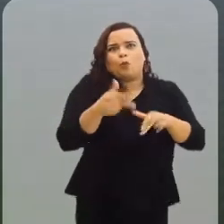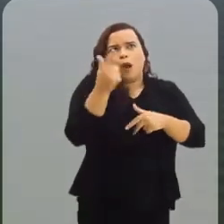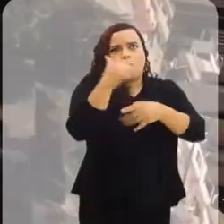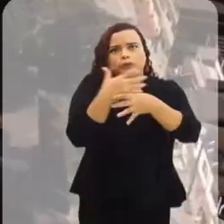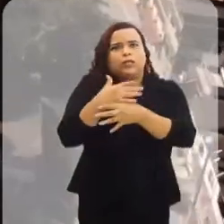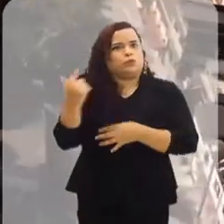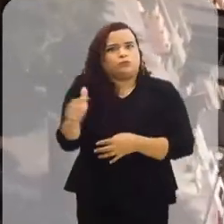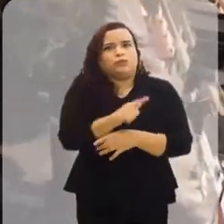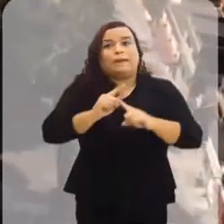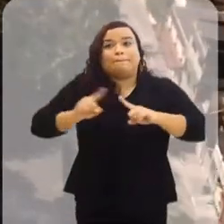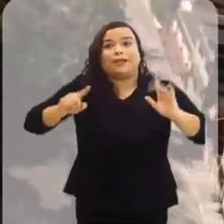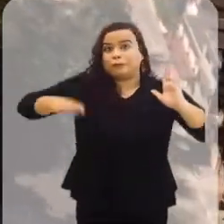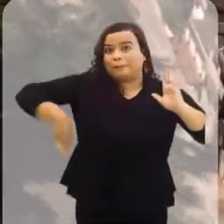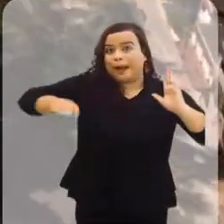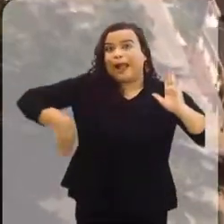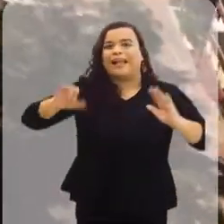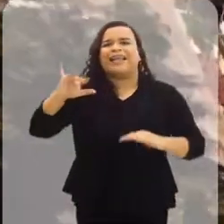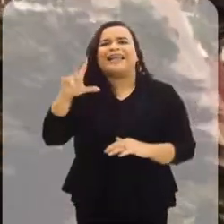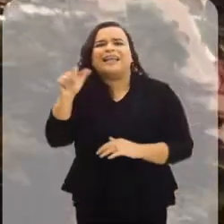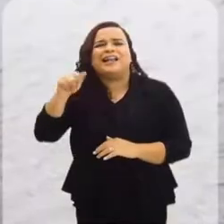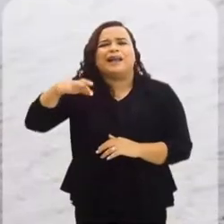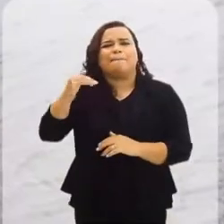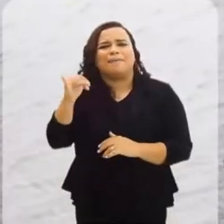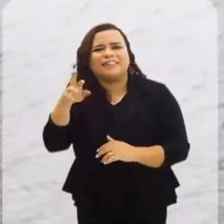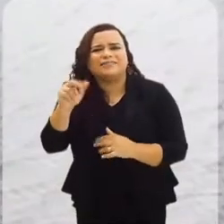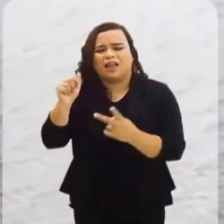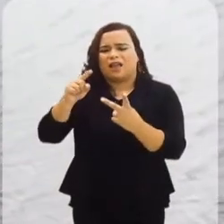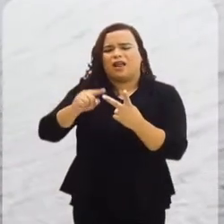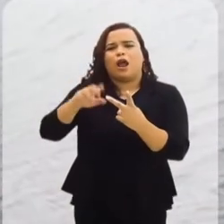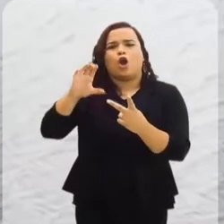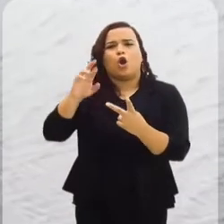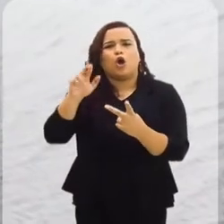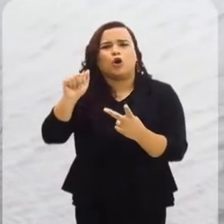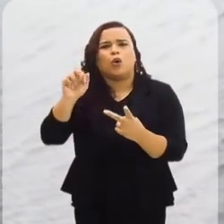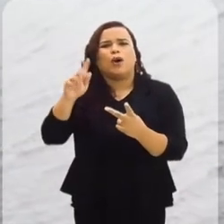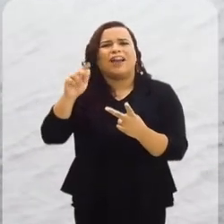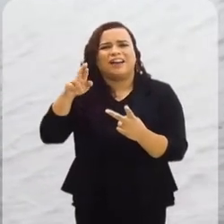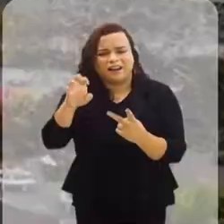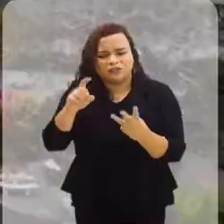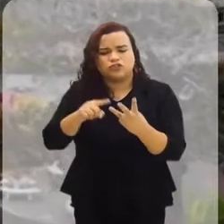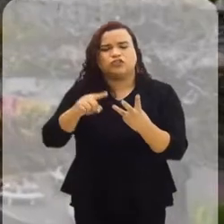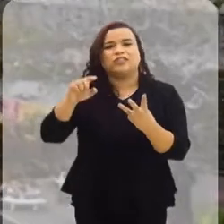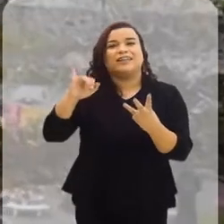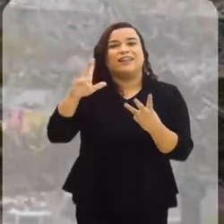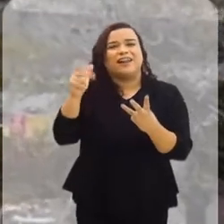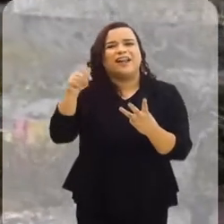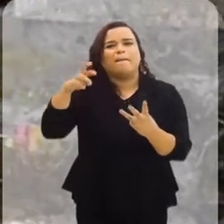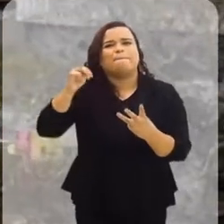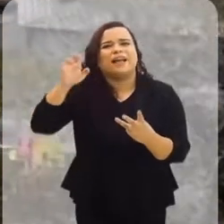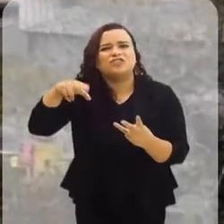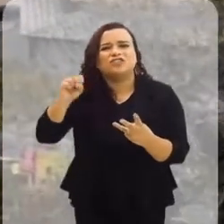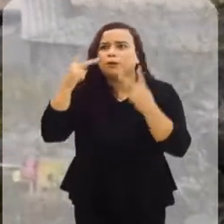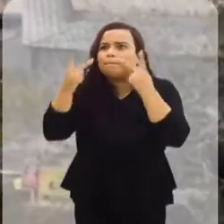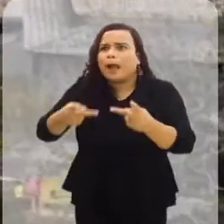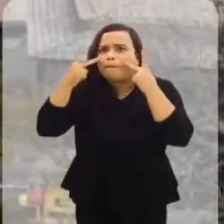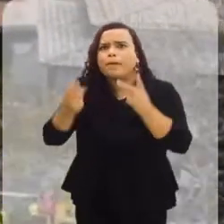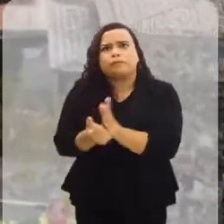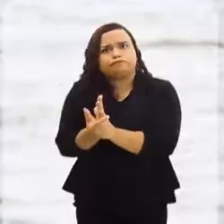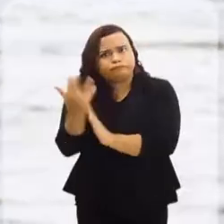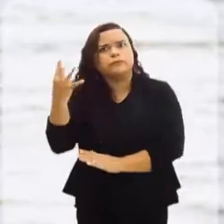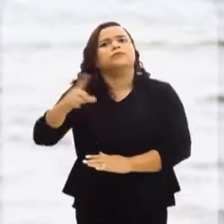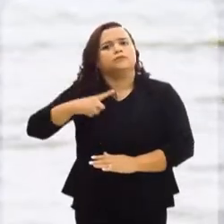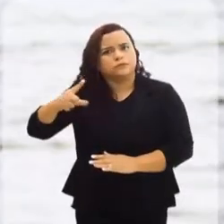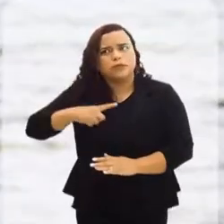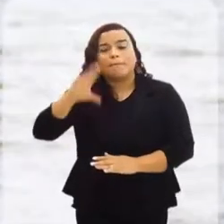Verde, as praias da Ilha da Madeira, Coroa Grande e Ilha do Martins são muito visitadas, principalmente no